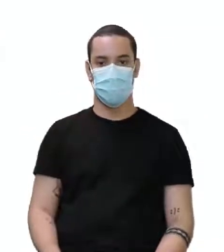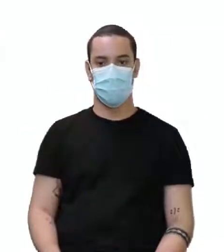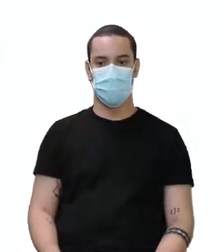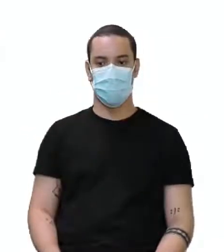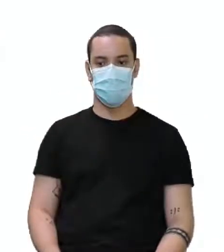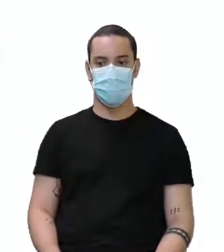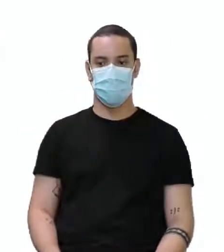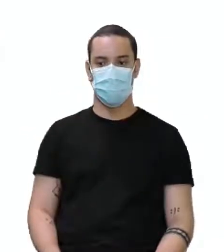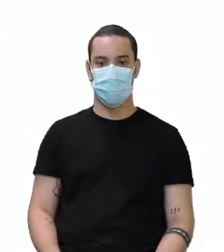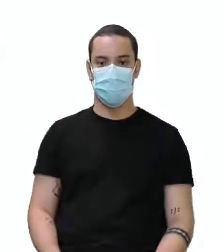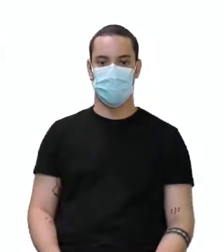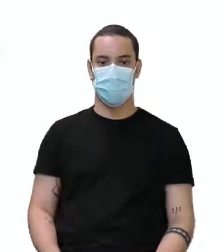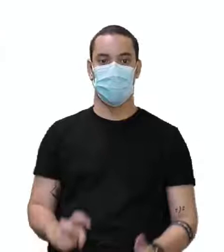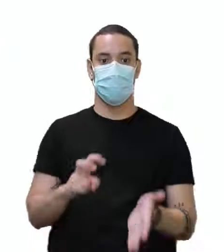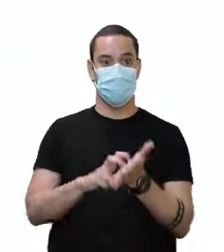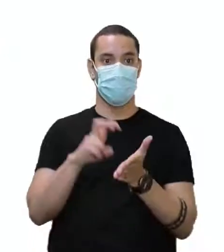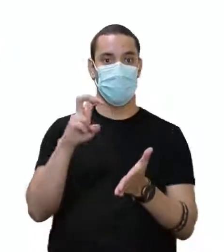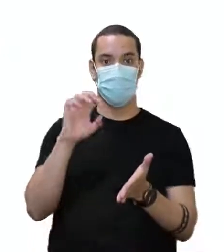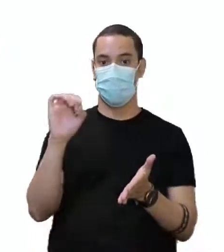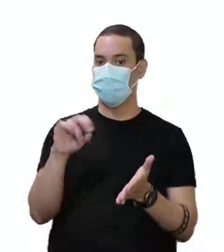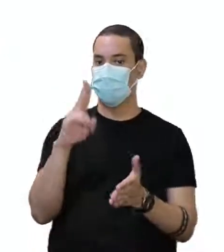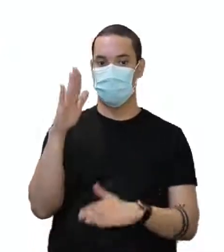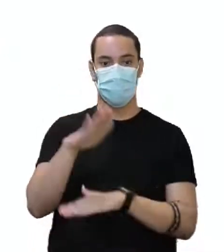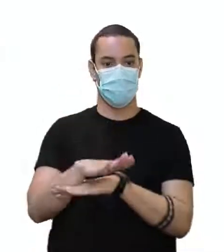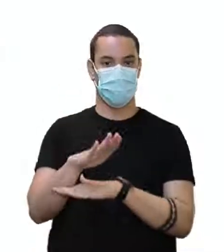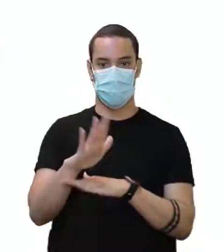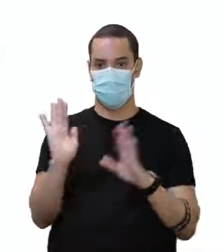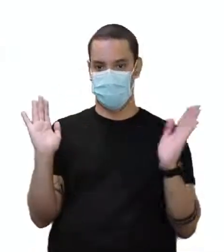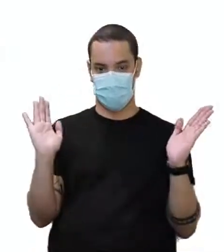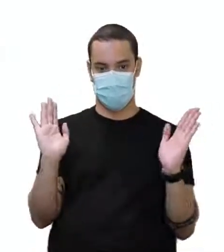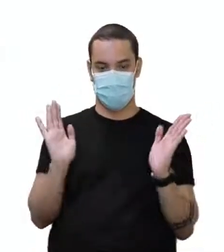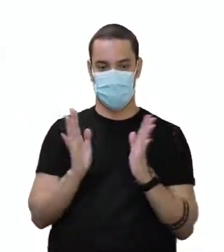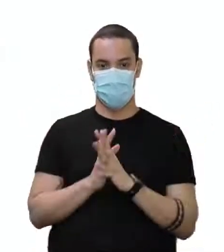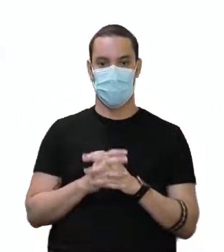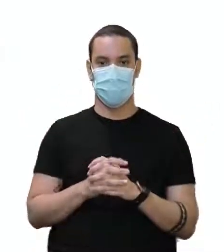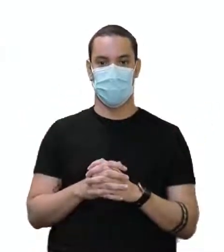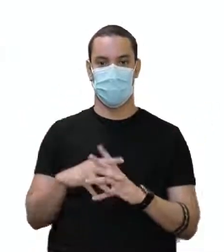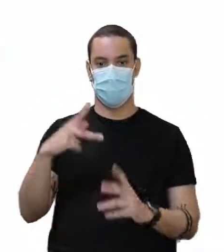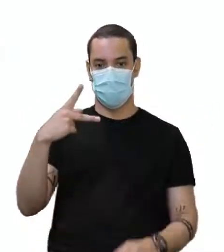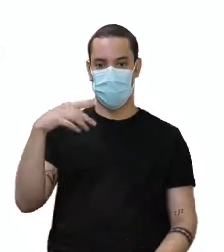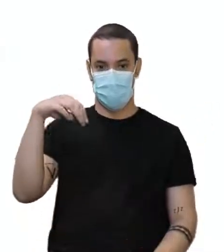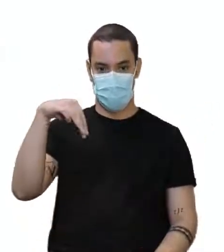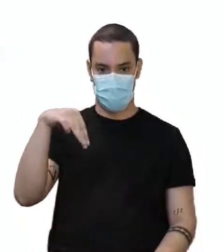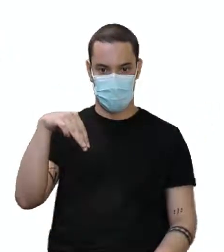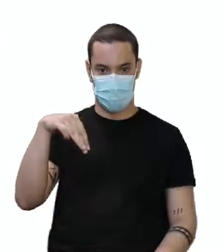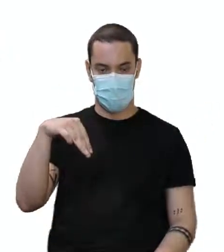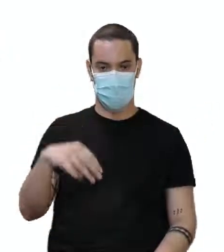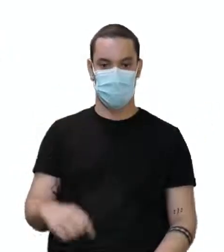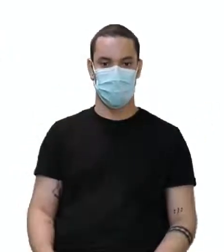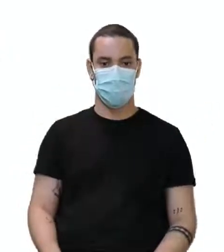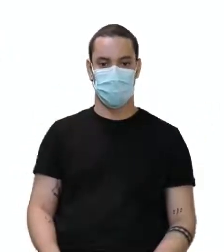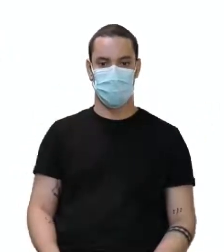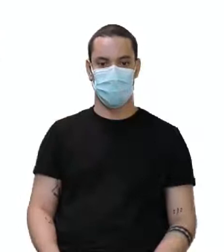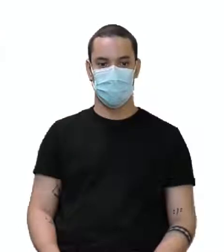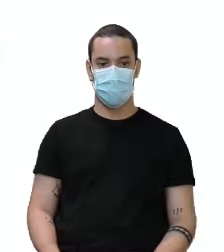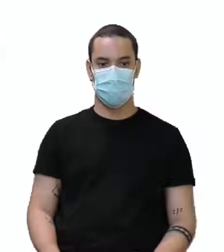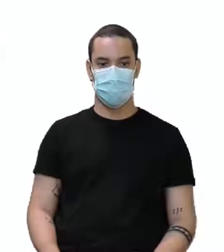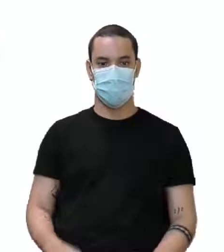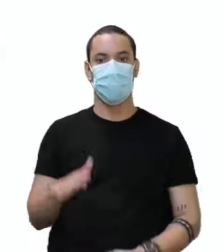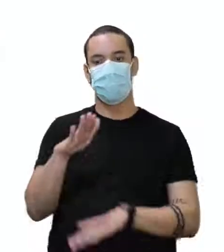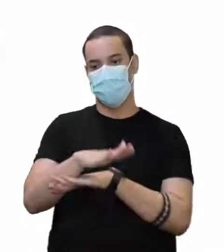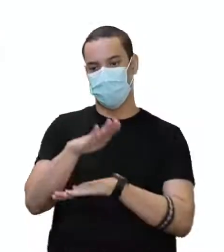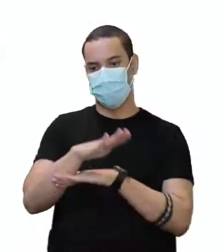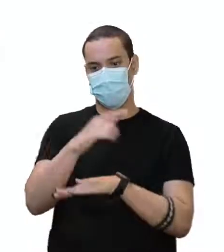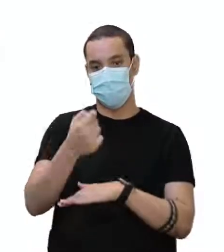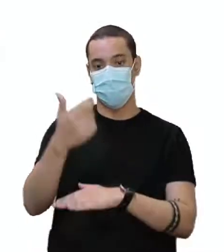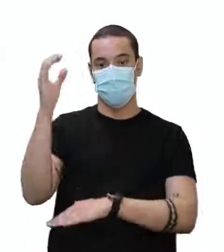da manhã ou da tarde, enfim. Aqui vamos colocar as PM. Vamos falar de tarde,